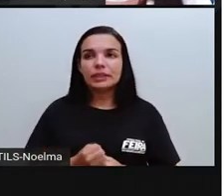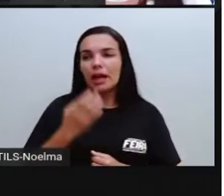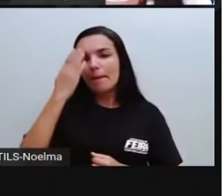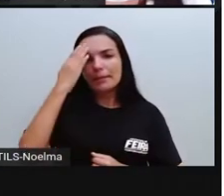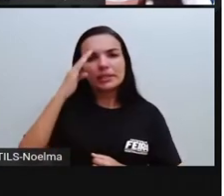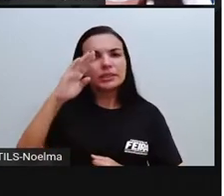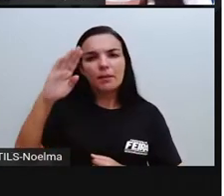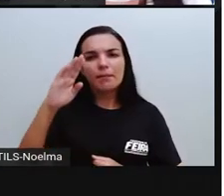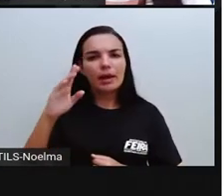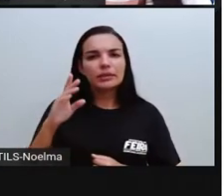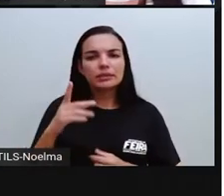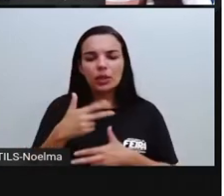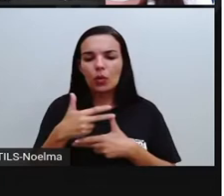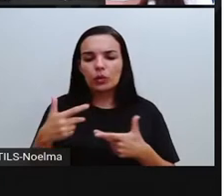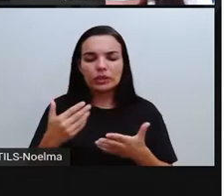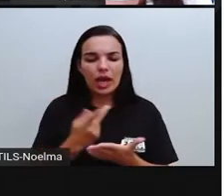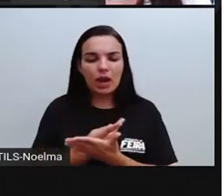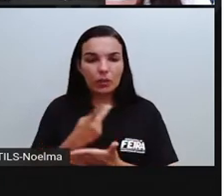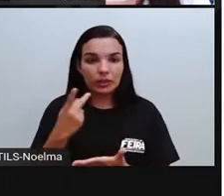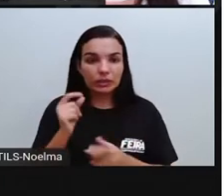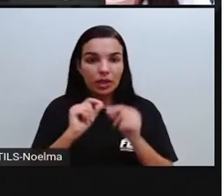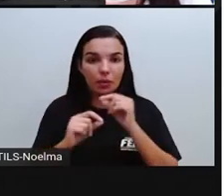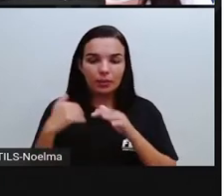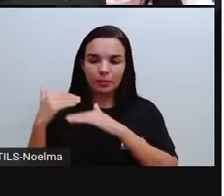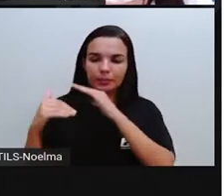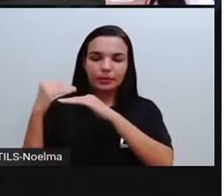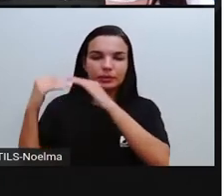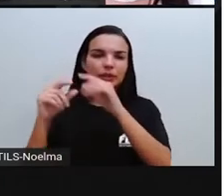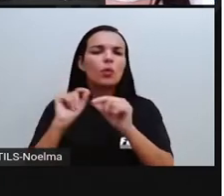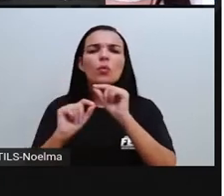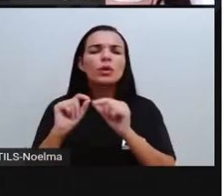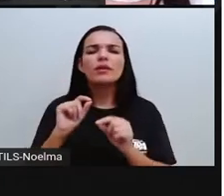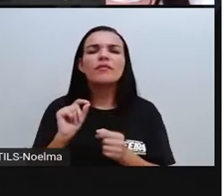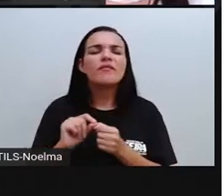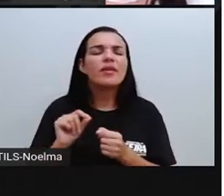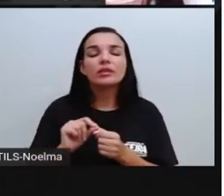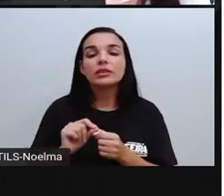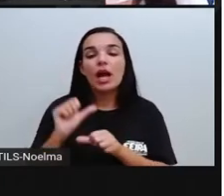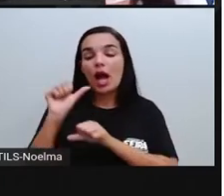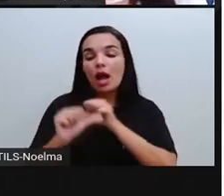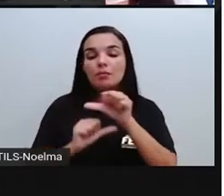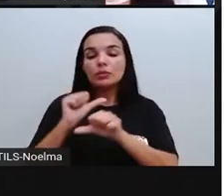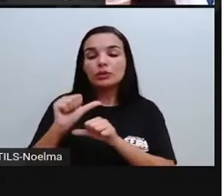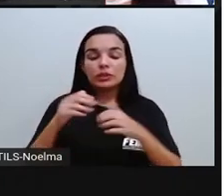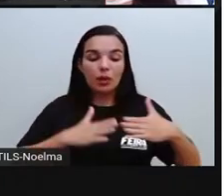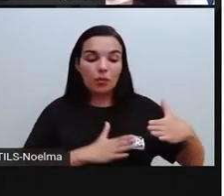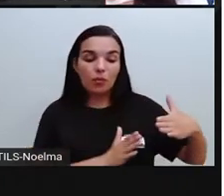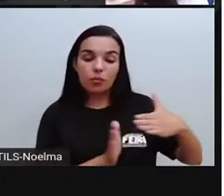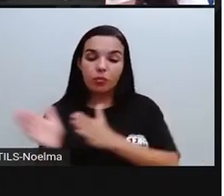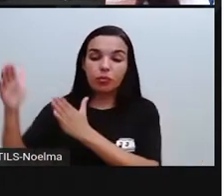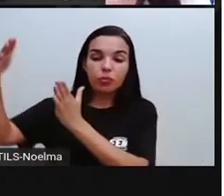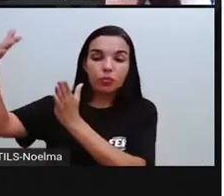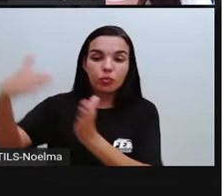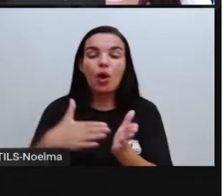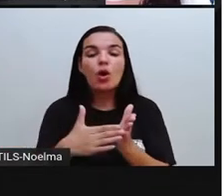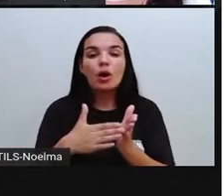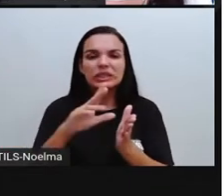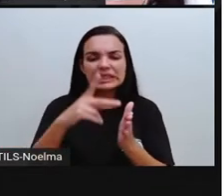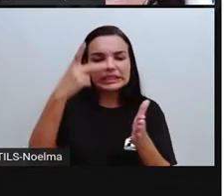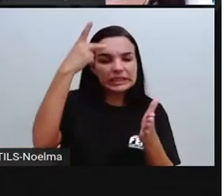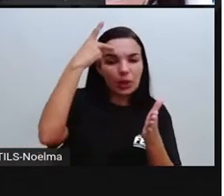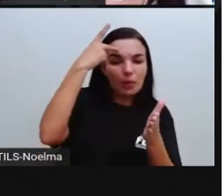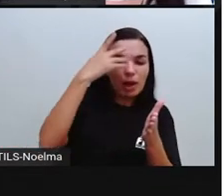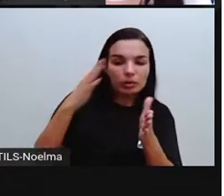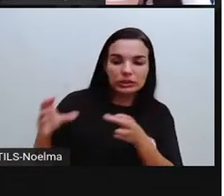medidas para esse processo, quais foram? O que fez a mudança de rota, vamos dizer assim? Por que os